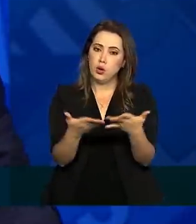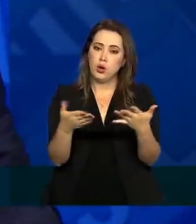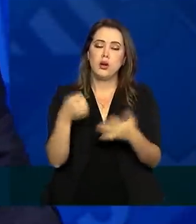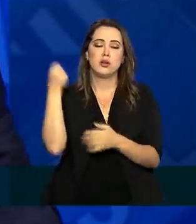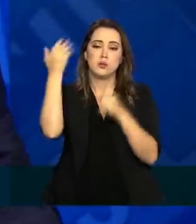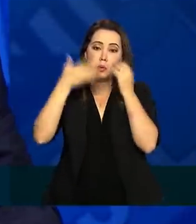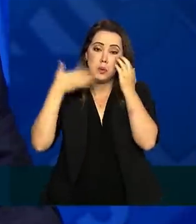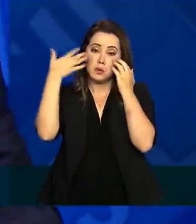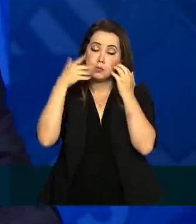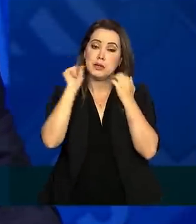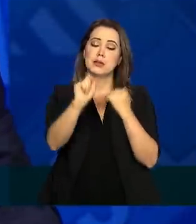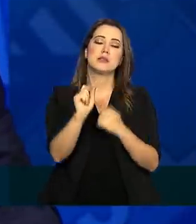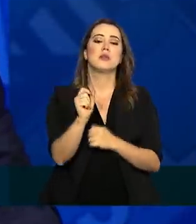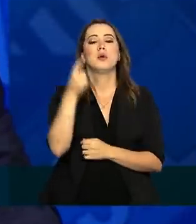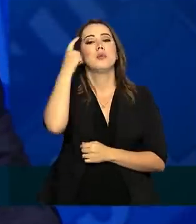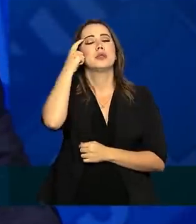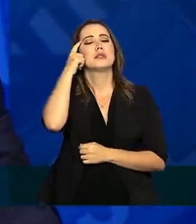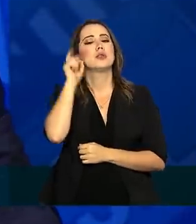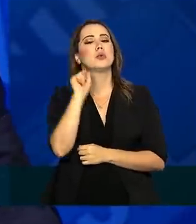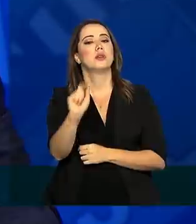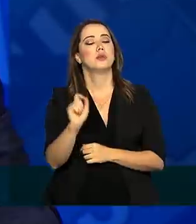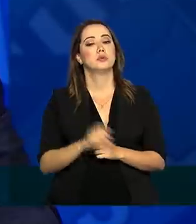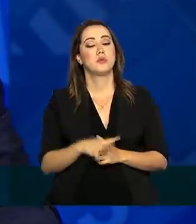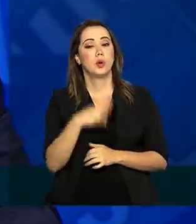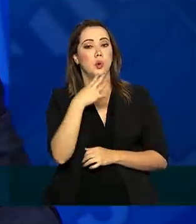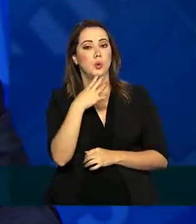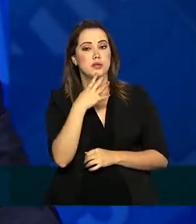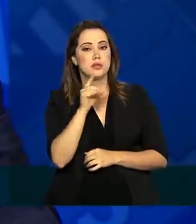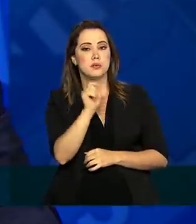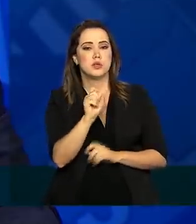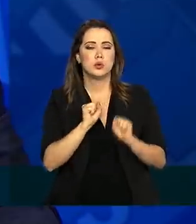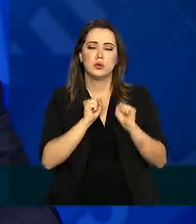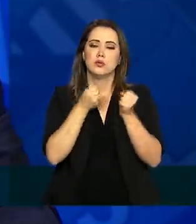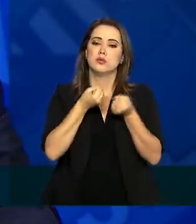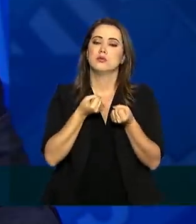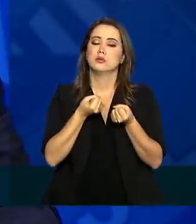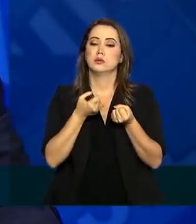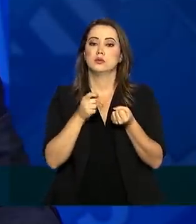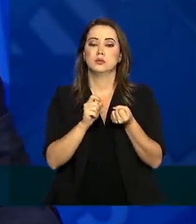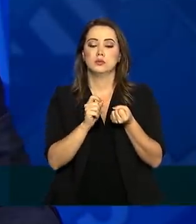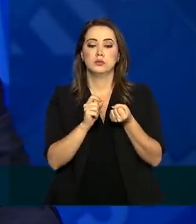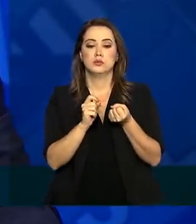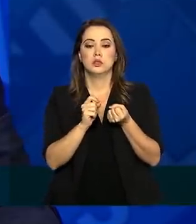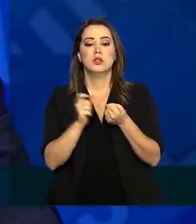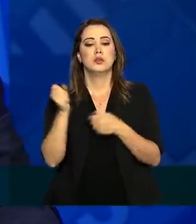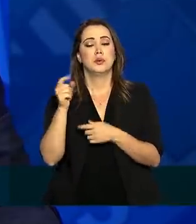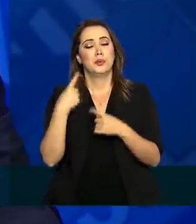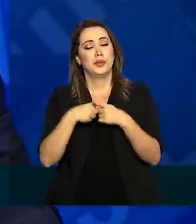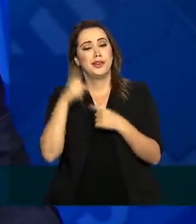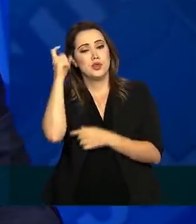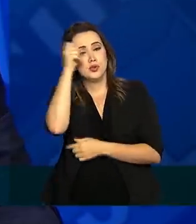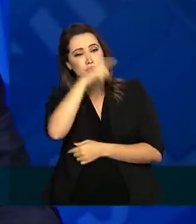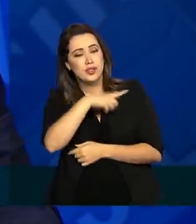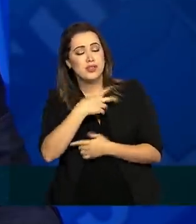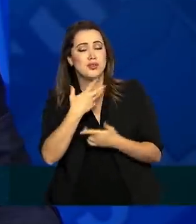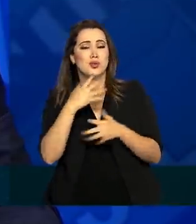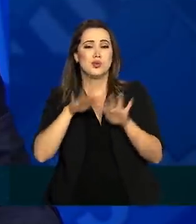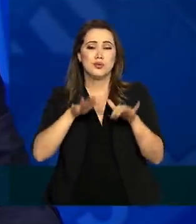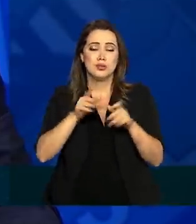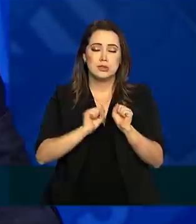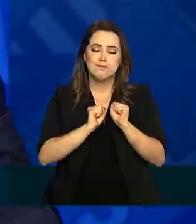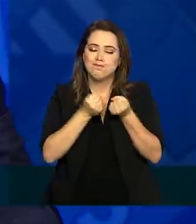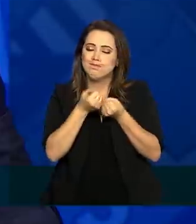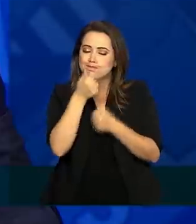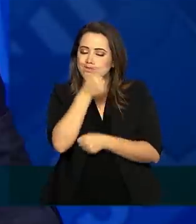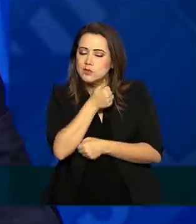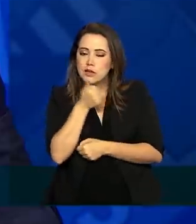uma reflexão em reconhecimento ao esforço, a dificuldade e ao sacrifício de muitos